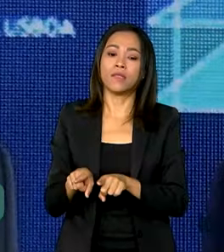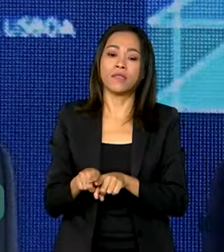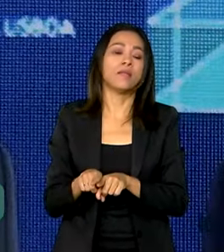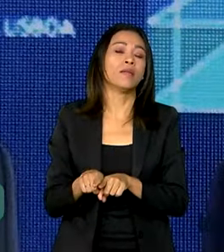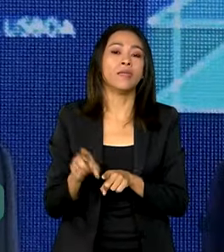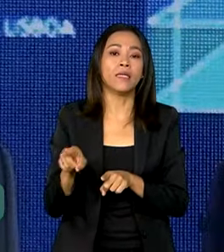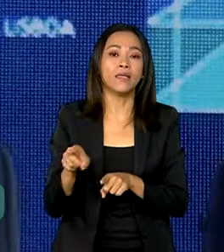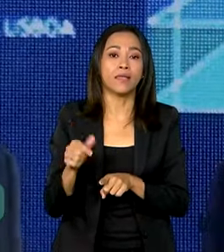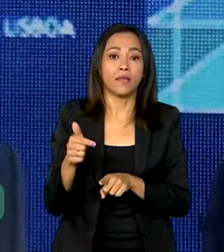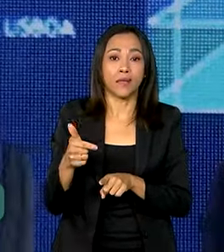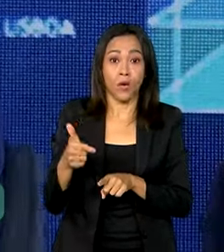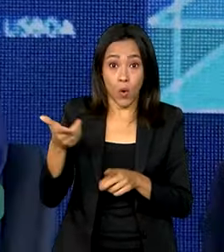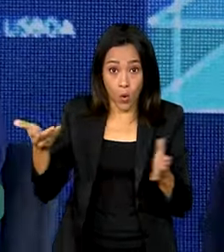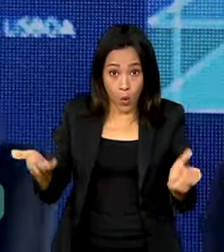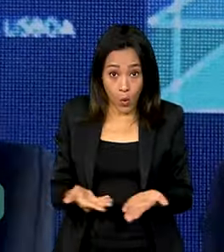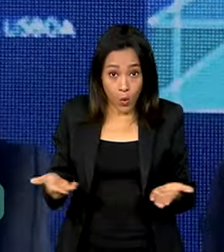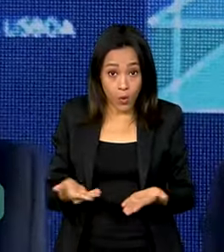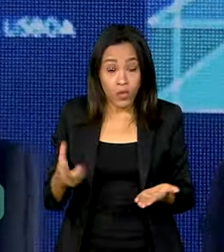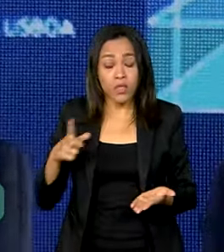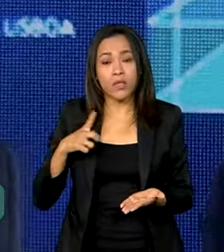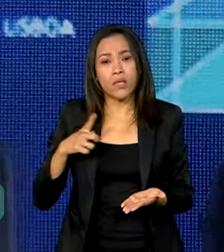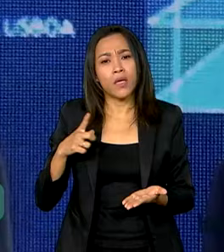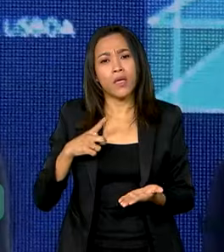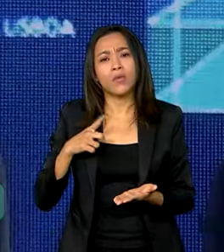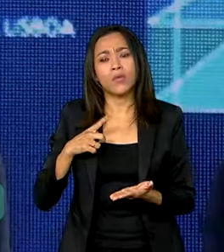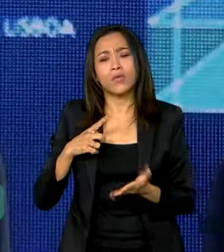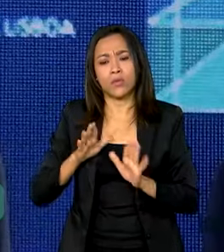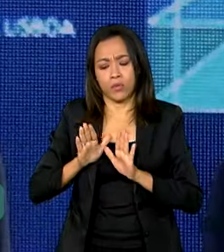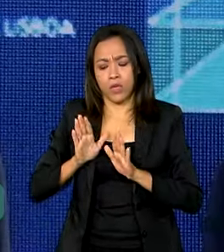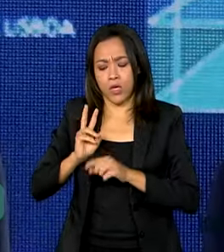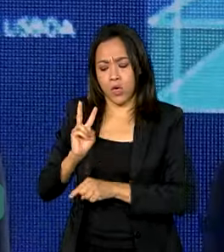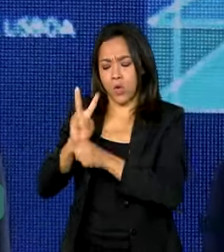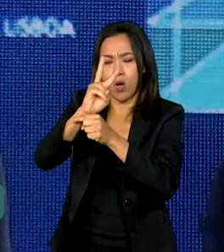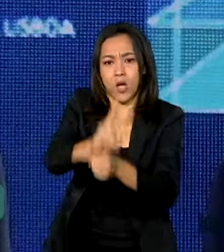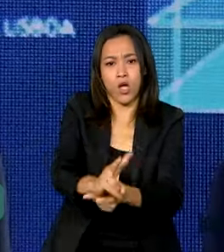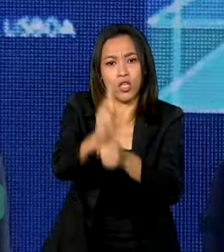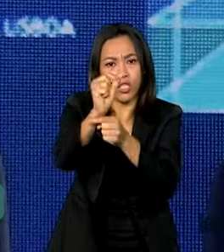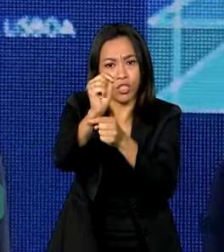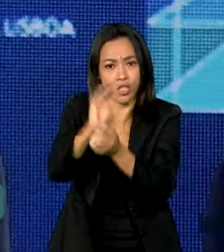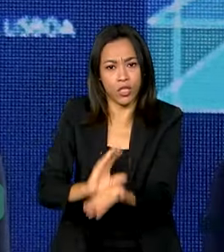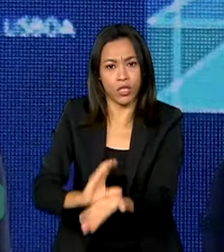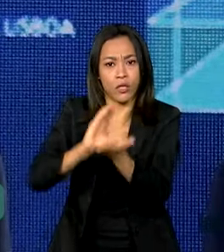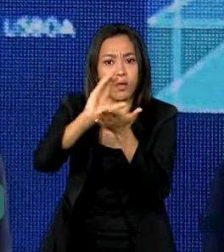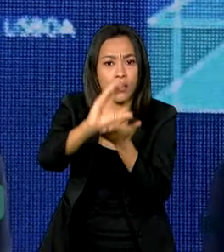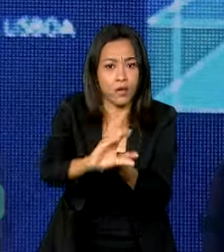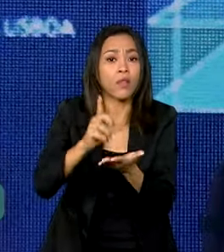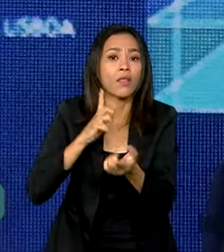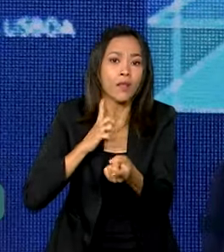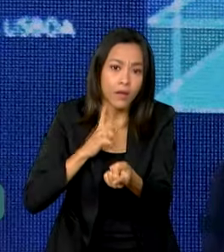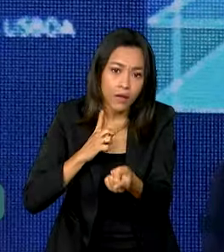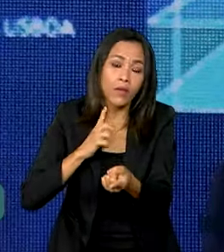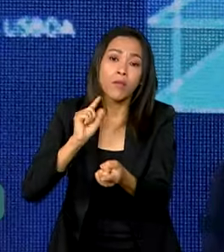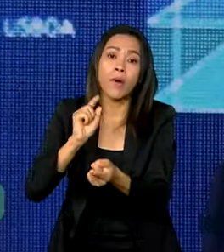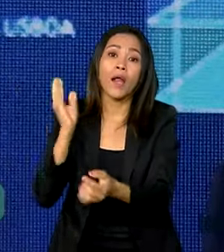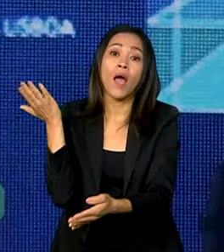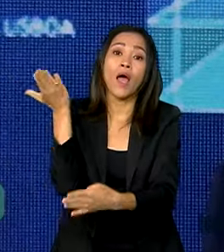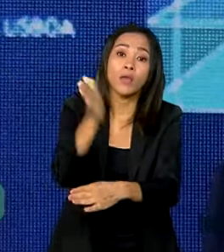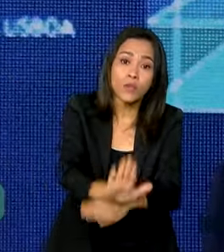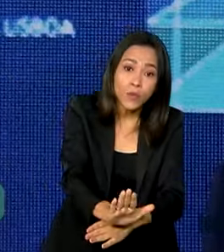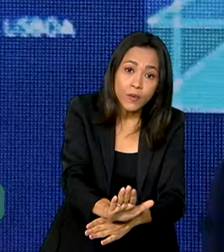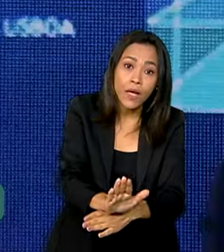pastagens degradadas. Hoje, nós temos uma linha de financiamento com subsídio para a recuperação